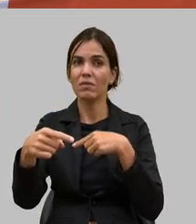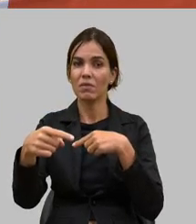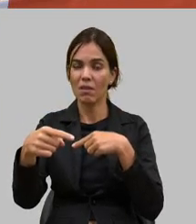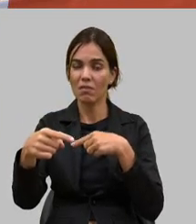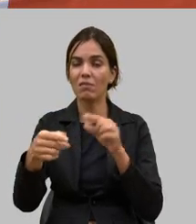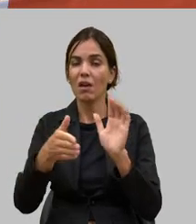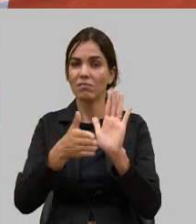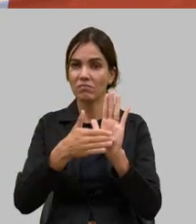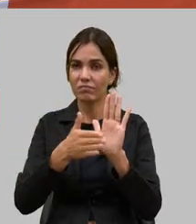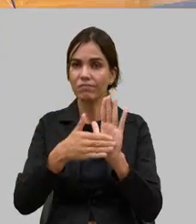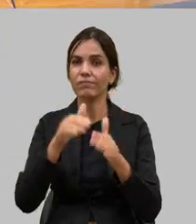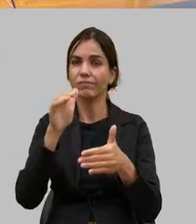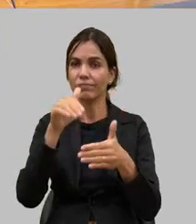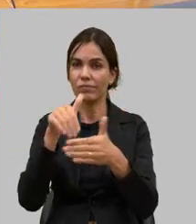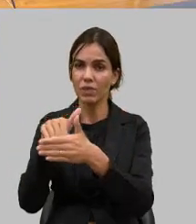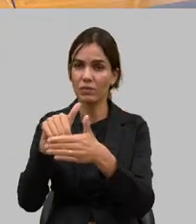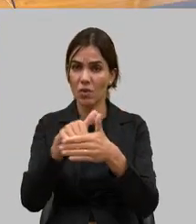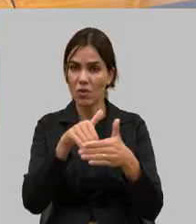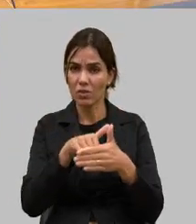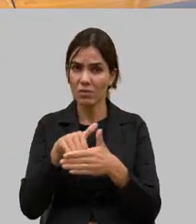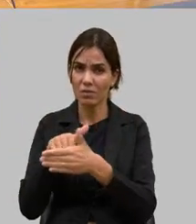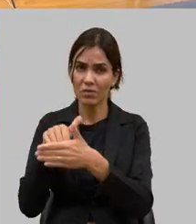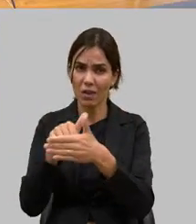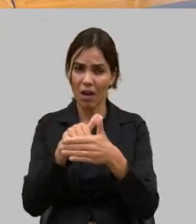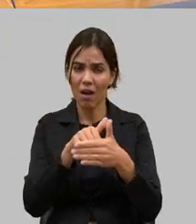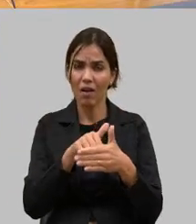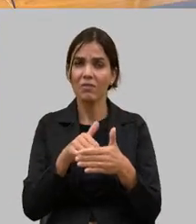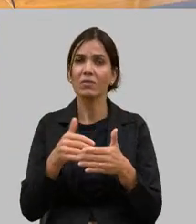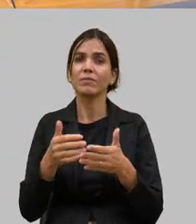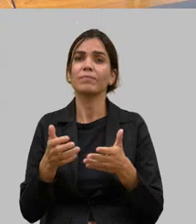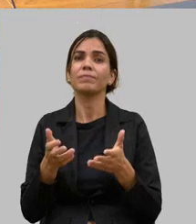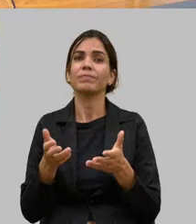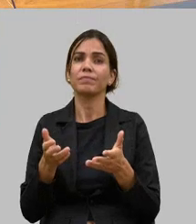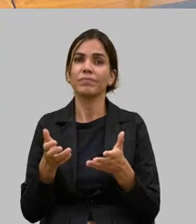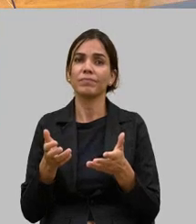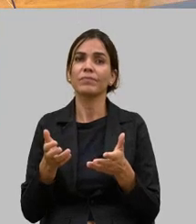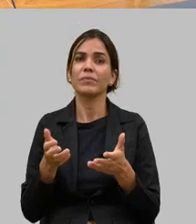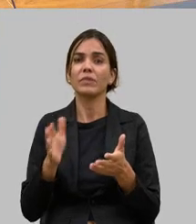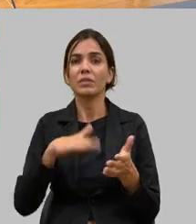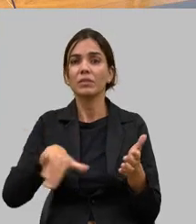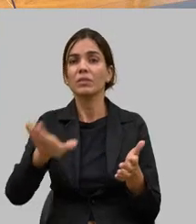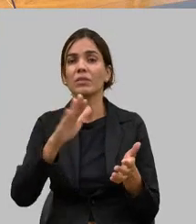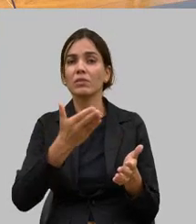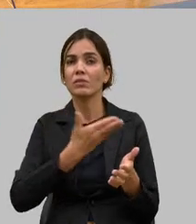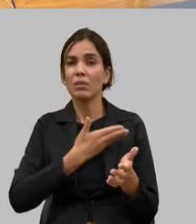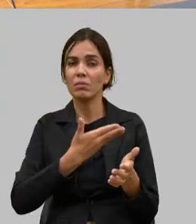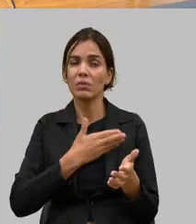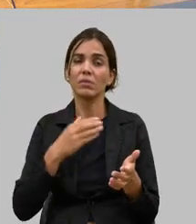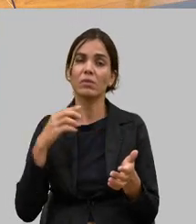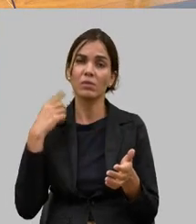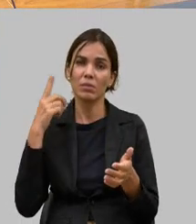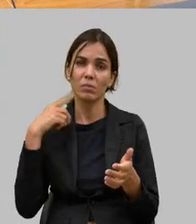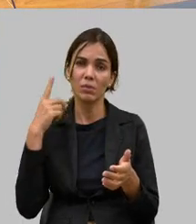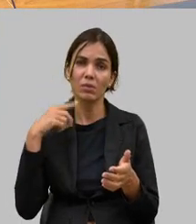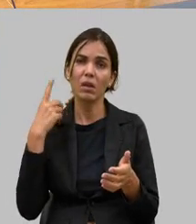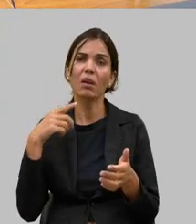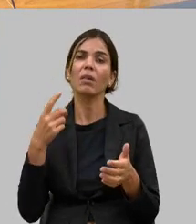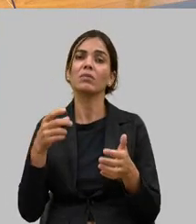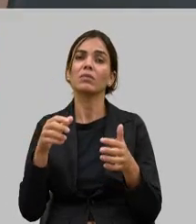e será votado pela sensibilidade desses nossos amigos deputados que teve uma audiência pública maravilhosa